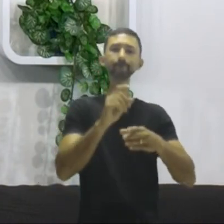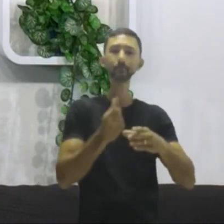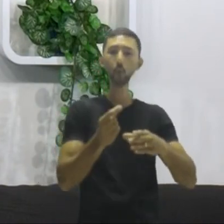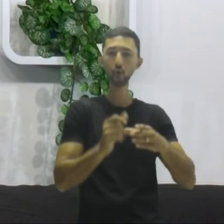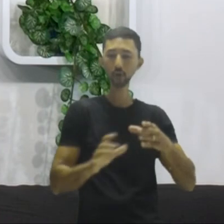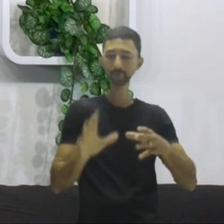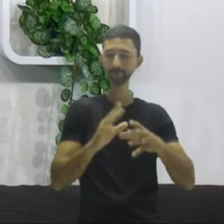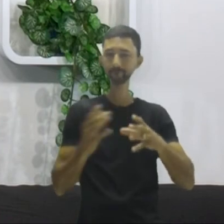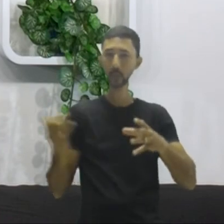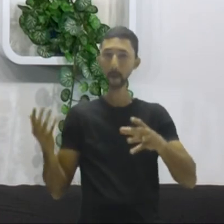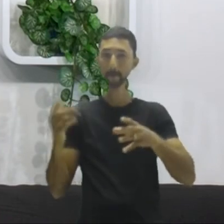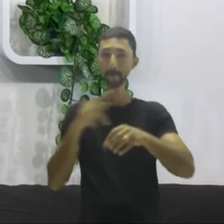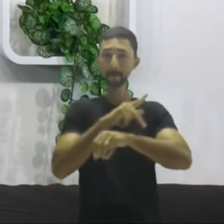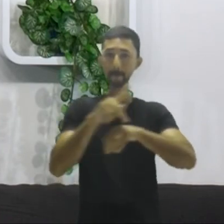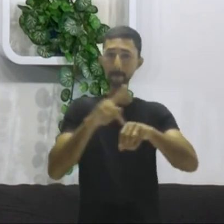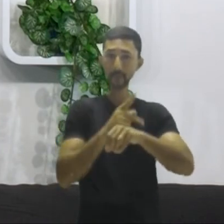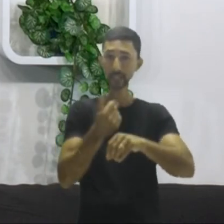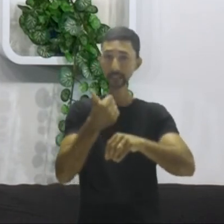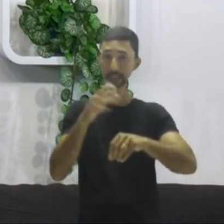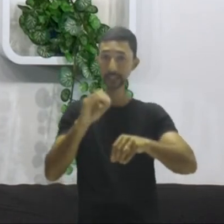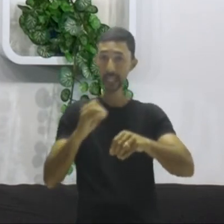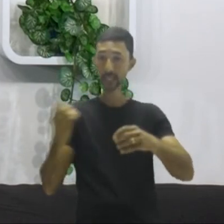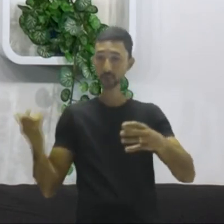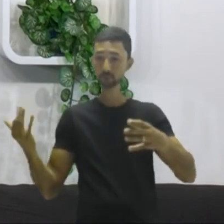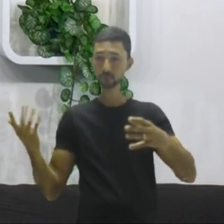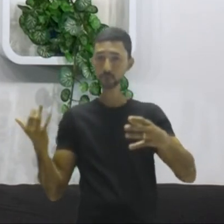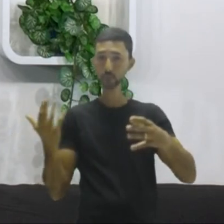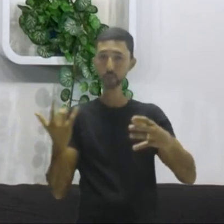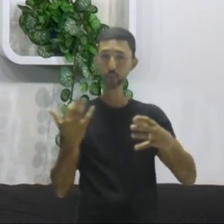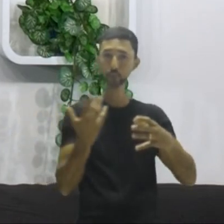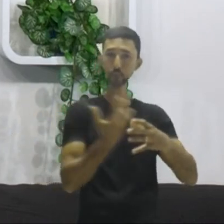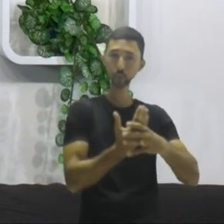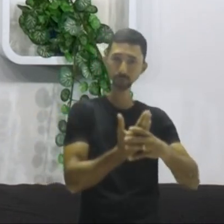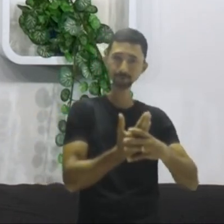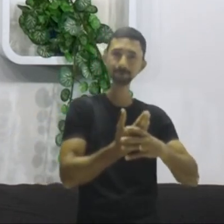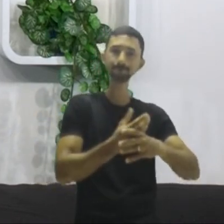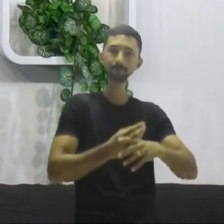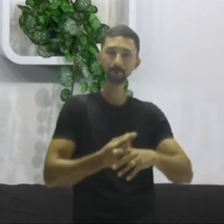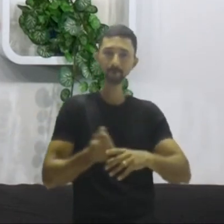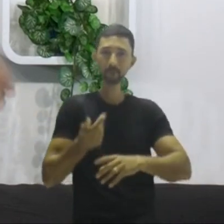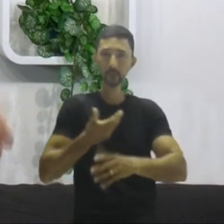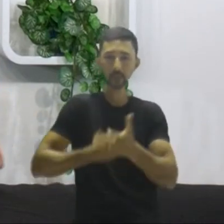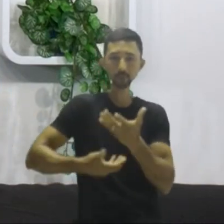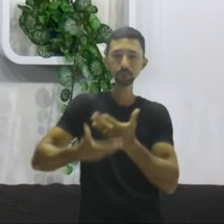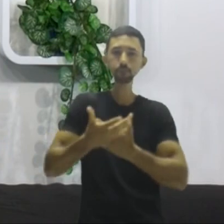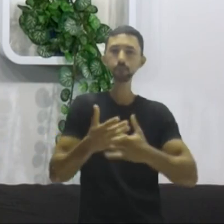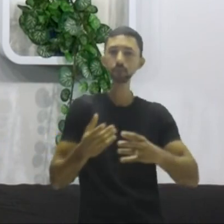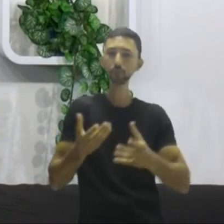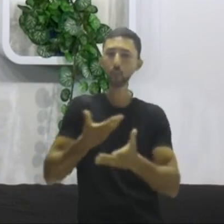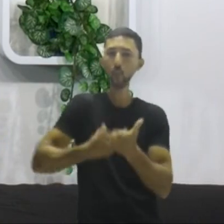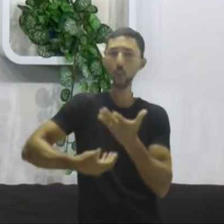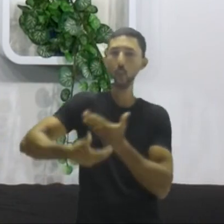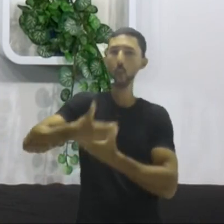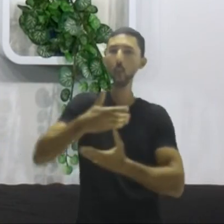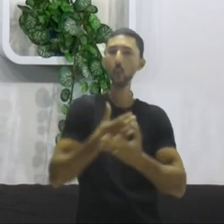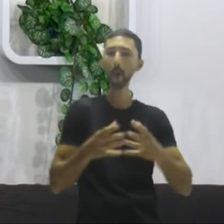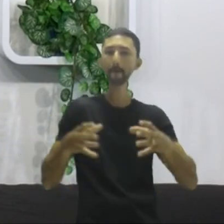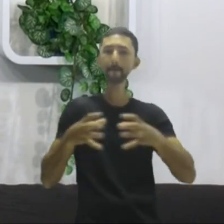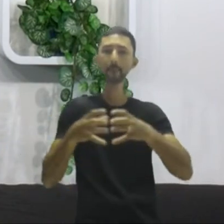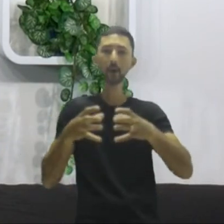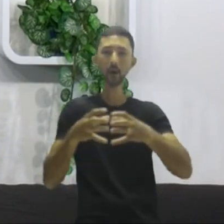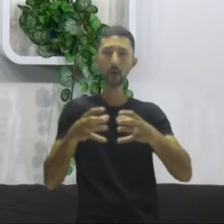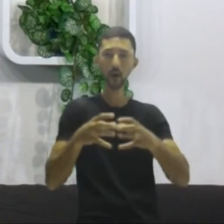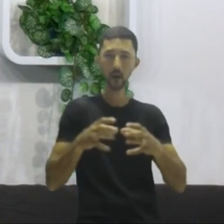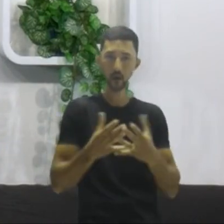socialista. bem, gente? Lembra que são antagônicos. O capitalismo quer matar o socialismo e o socialismo, por